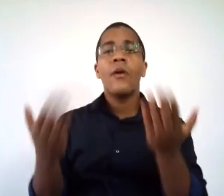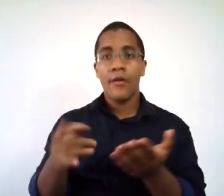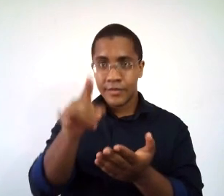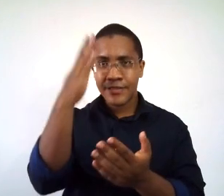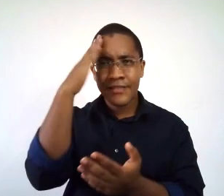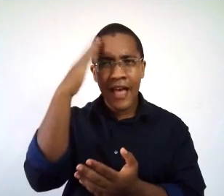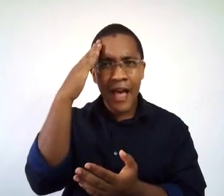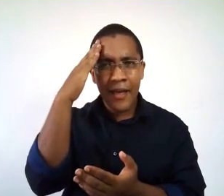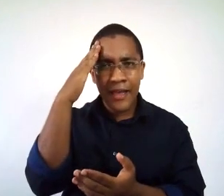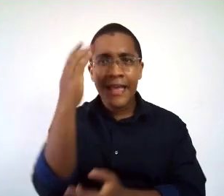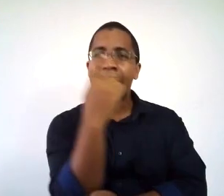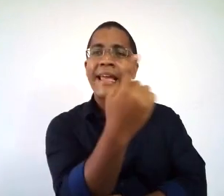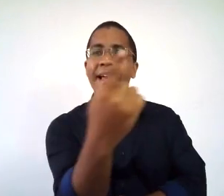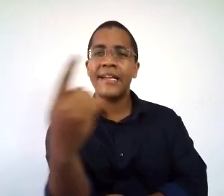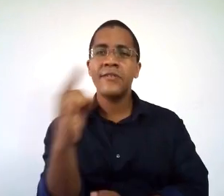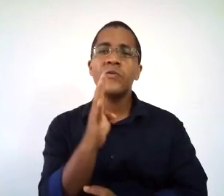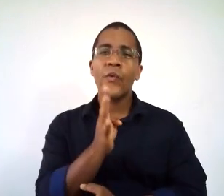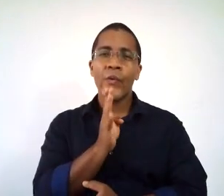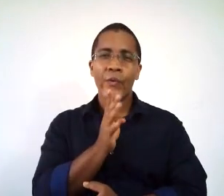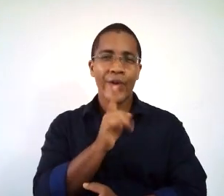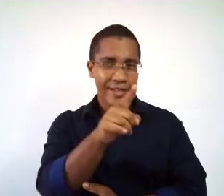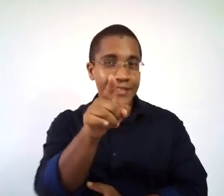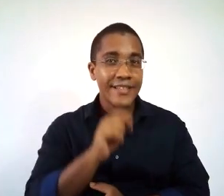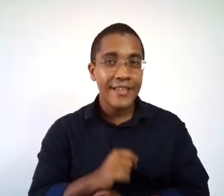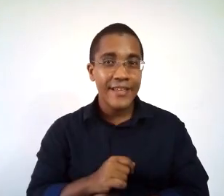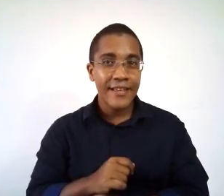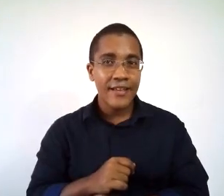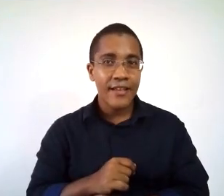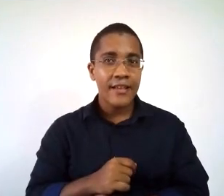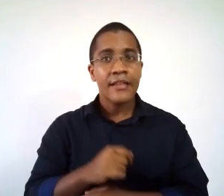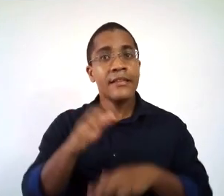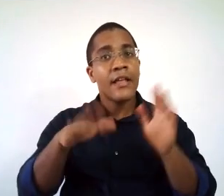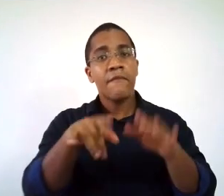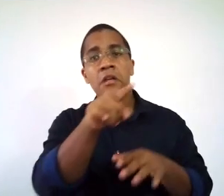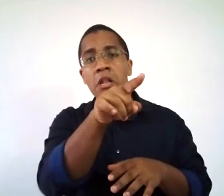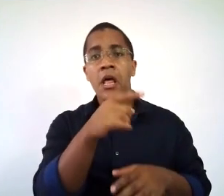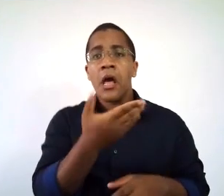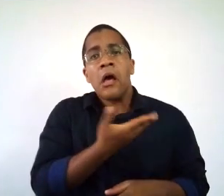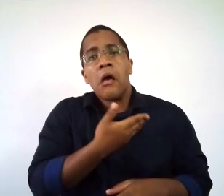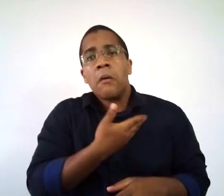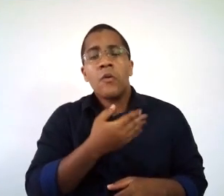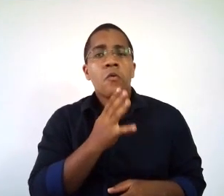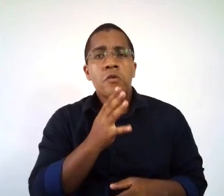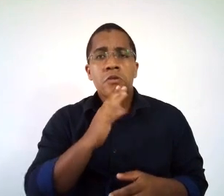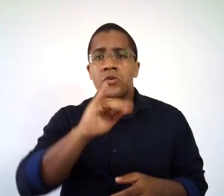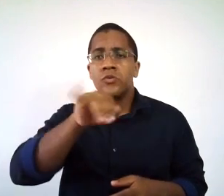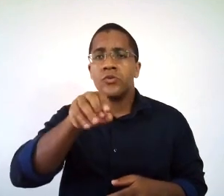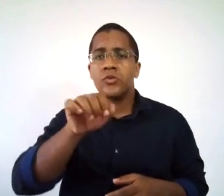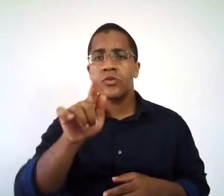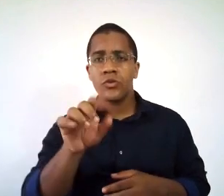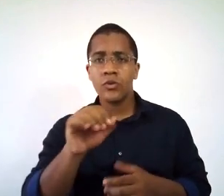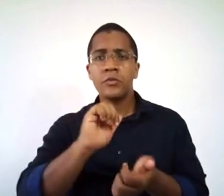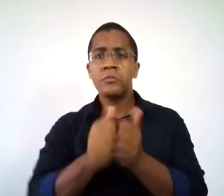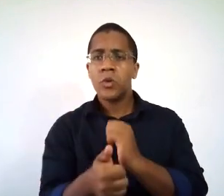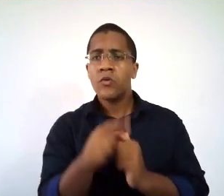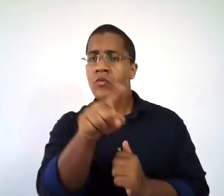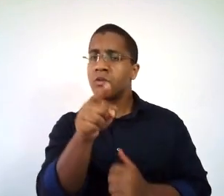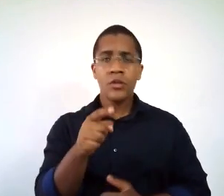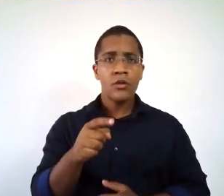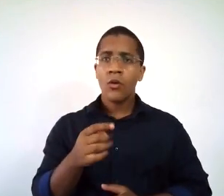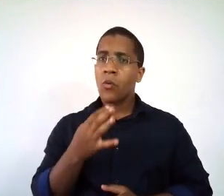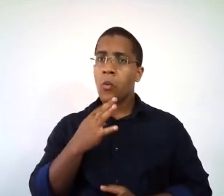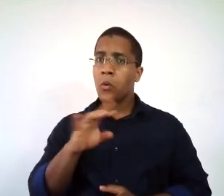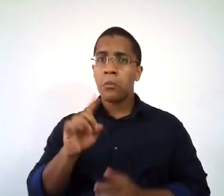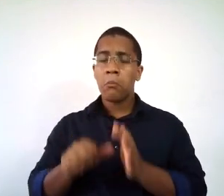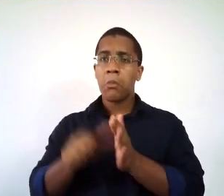Você sabe exatamente o que cada um conhece? Será que, de repente, um colega seu conhece algum jogo esportivo que você